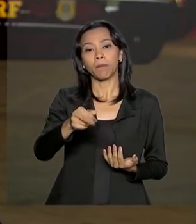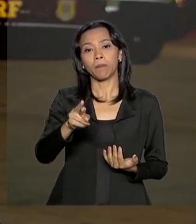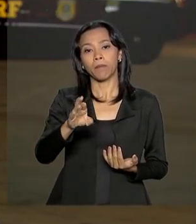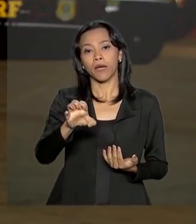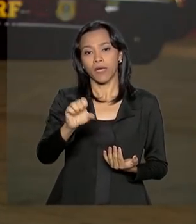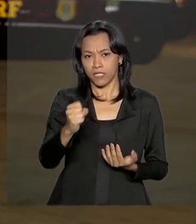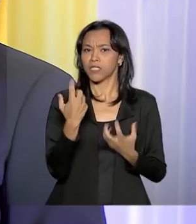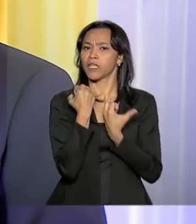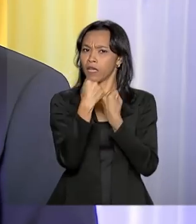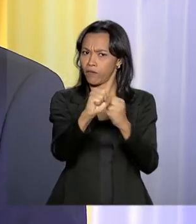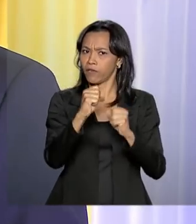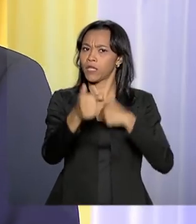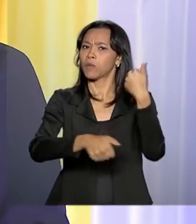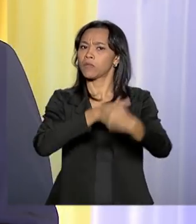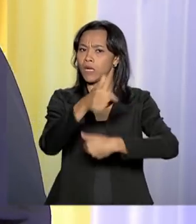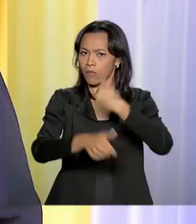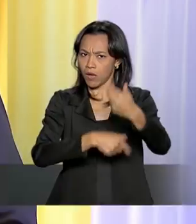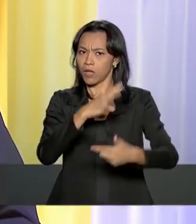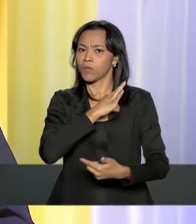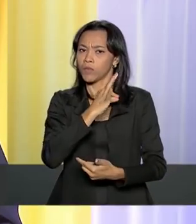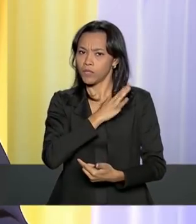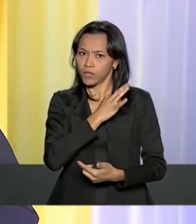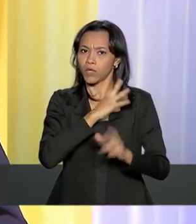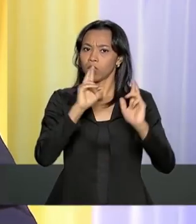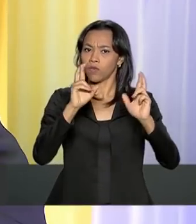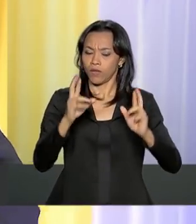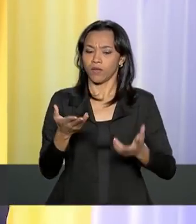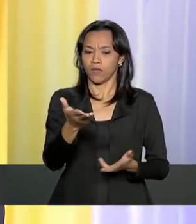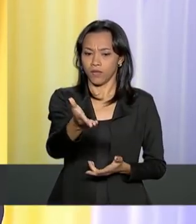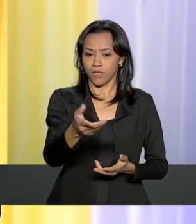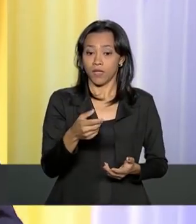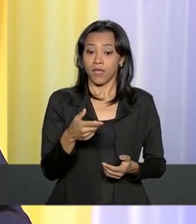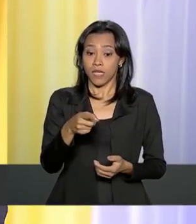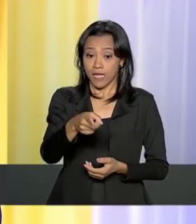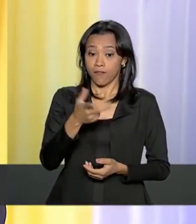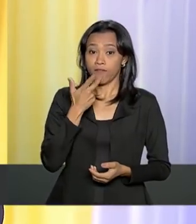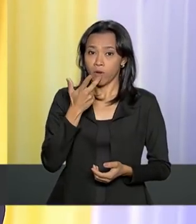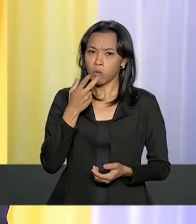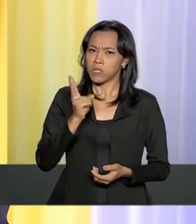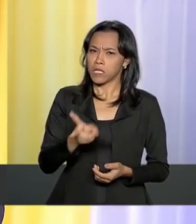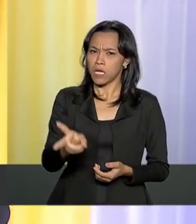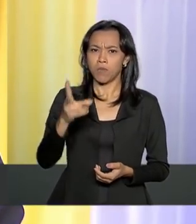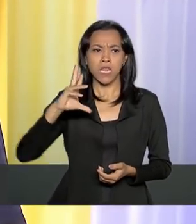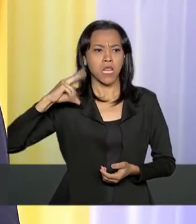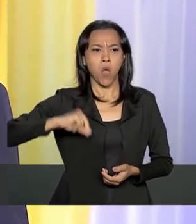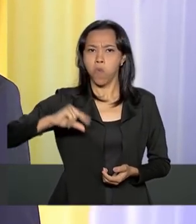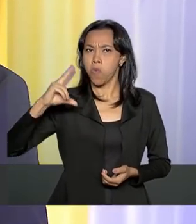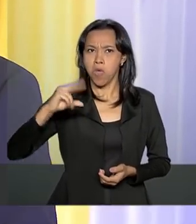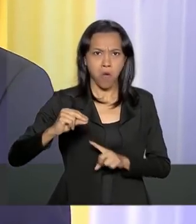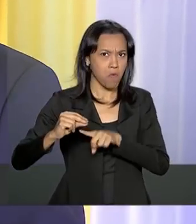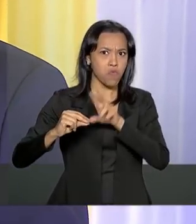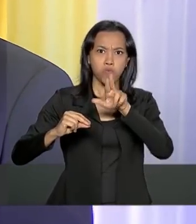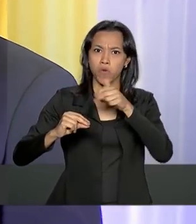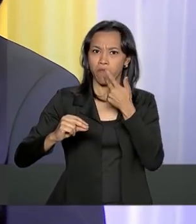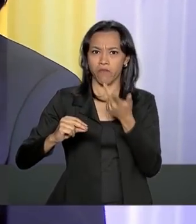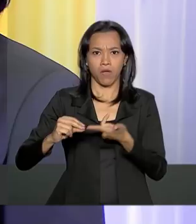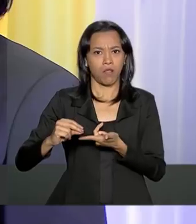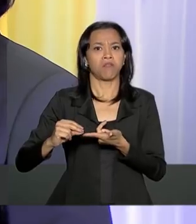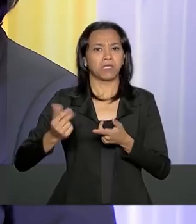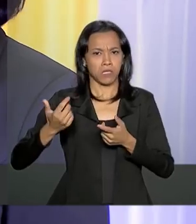PRF no país. Nós sabemos que vocês nunca dizem não aos desafios. É um novo Brasil,